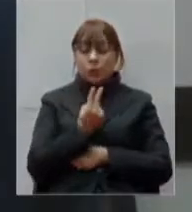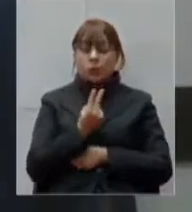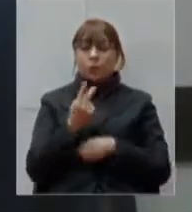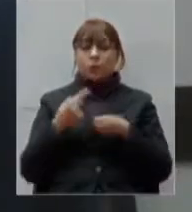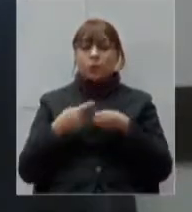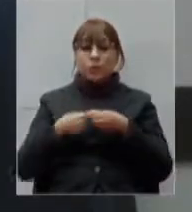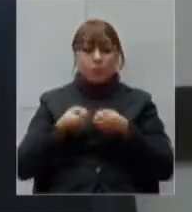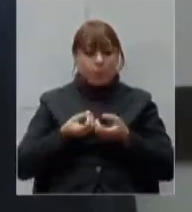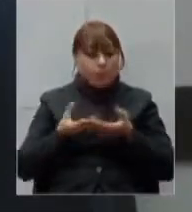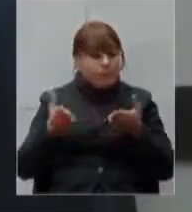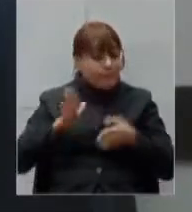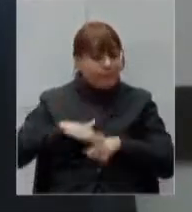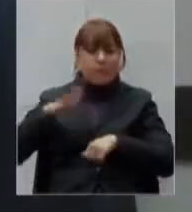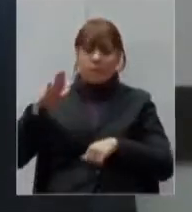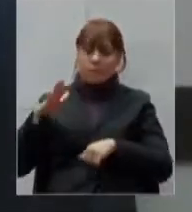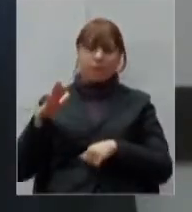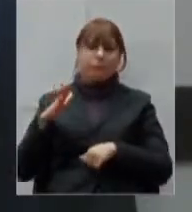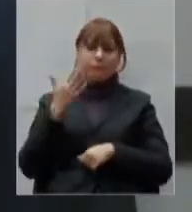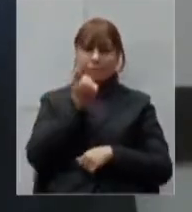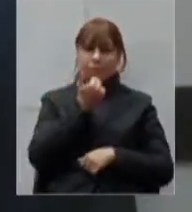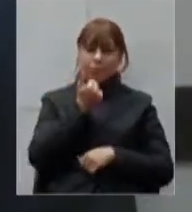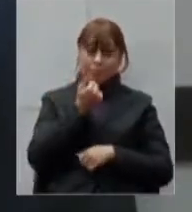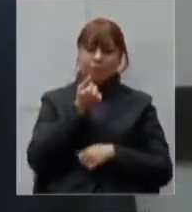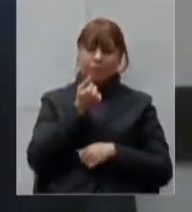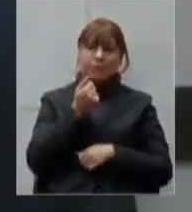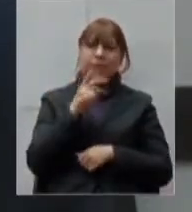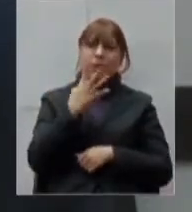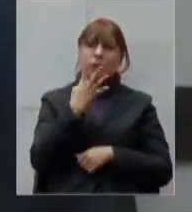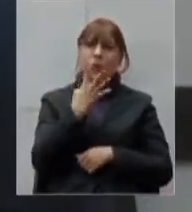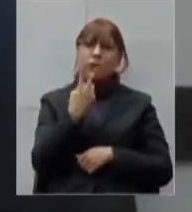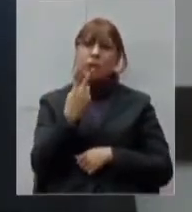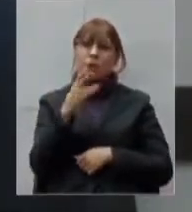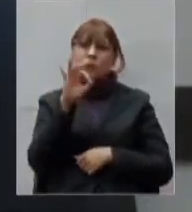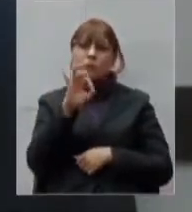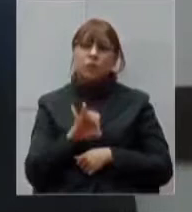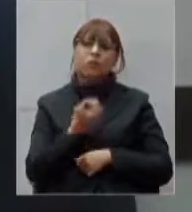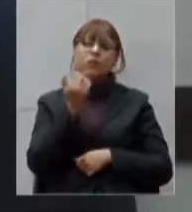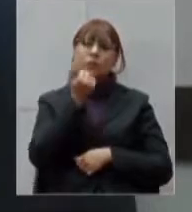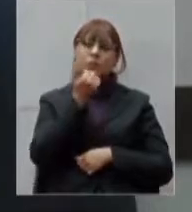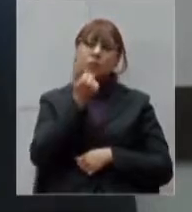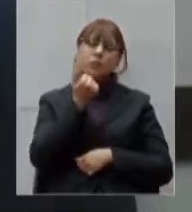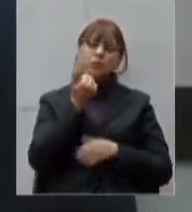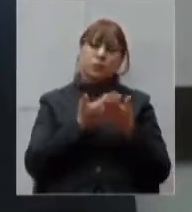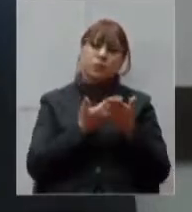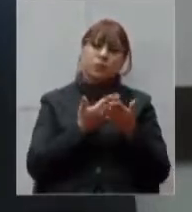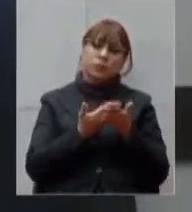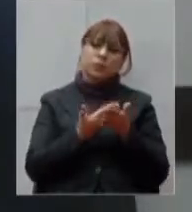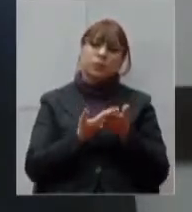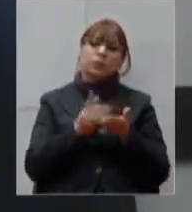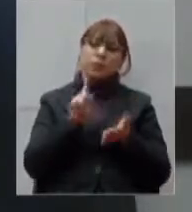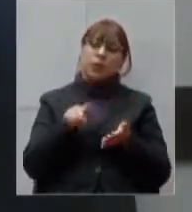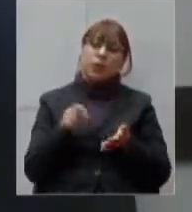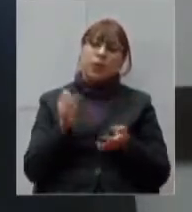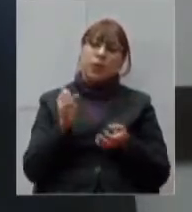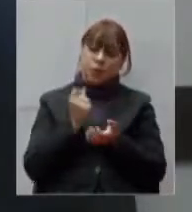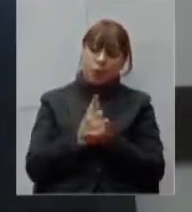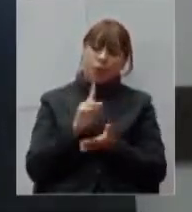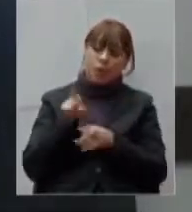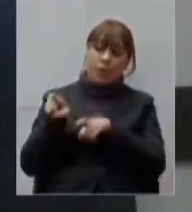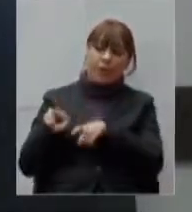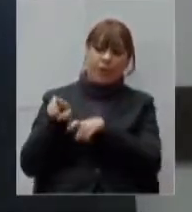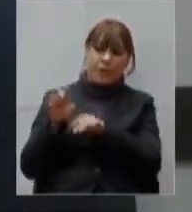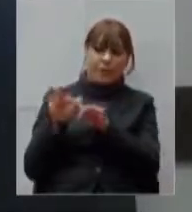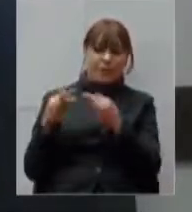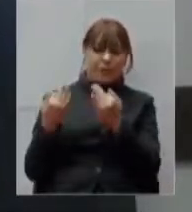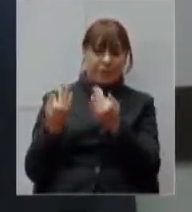escolar nós chegamos a 42% da merenda escolar vindo de compras da agricultura familiar é